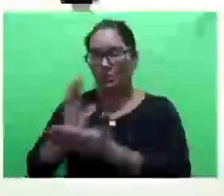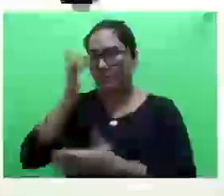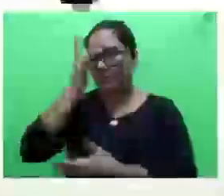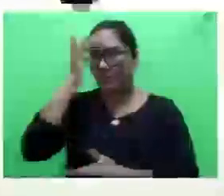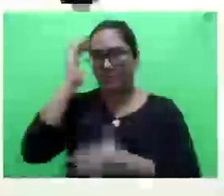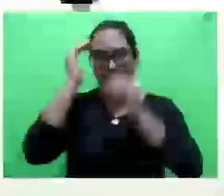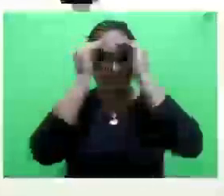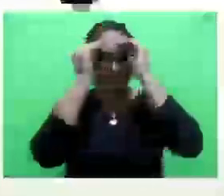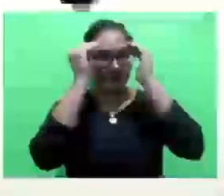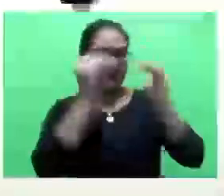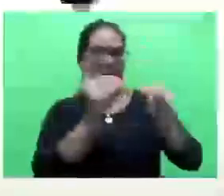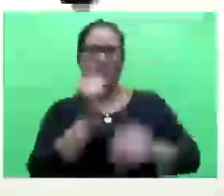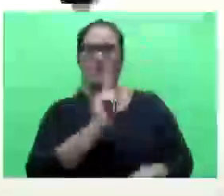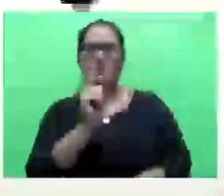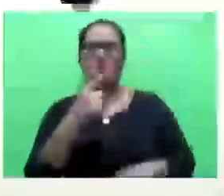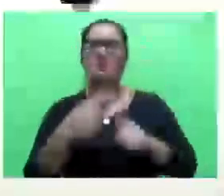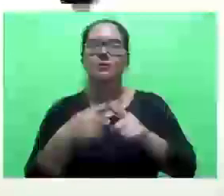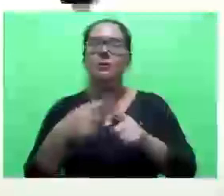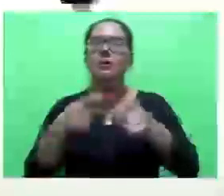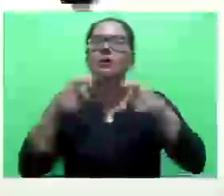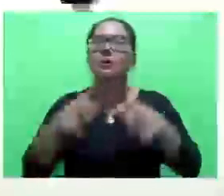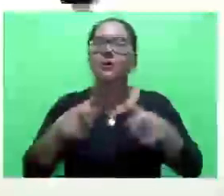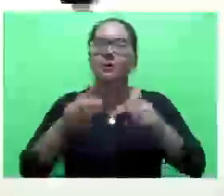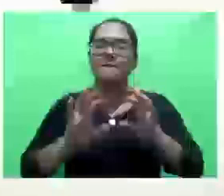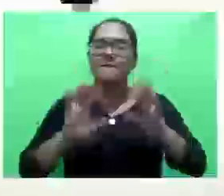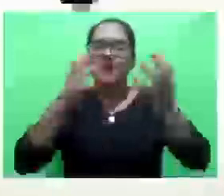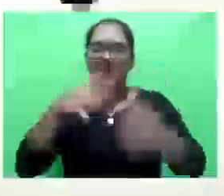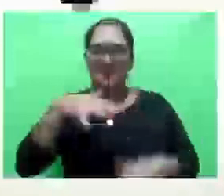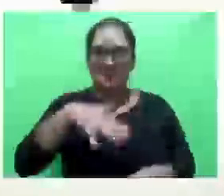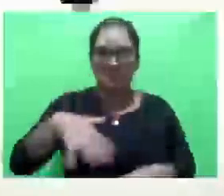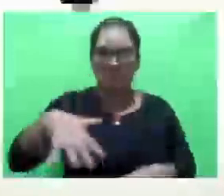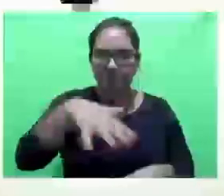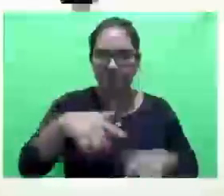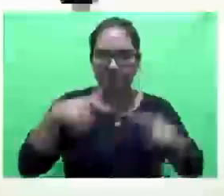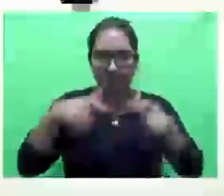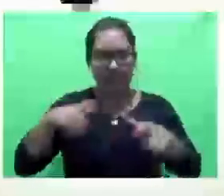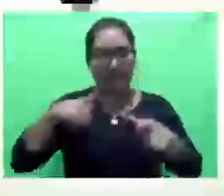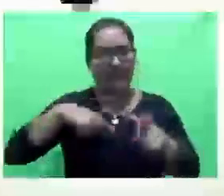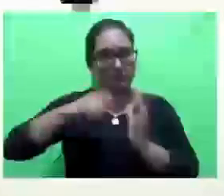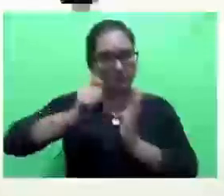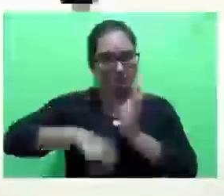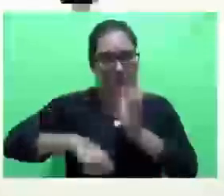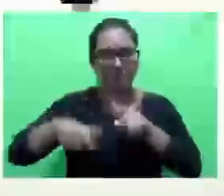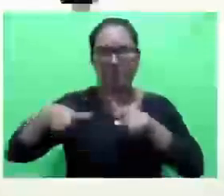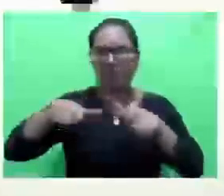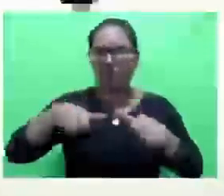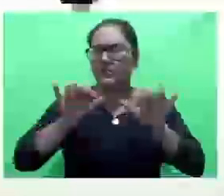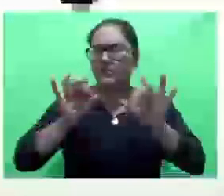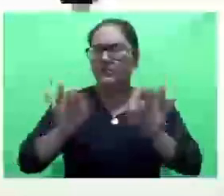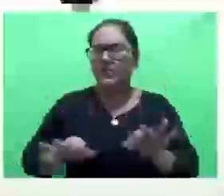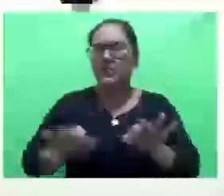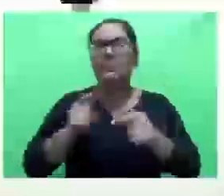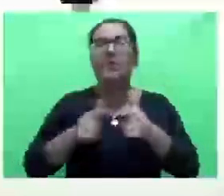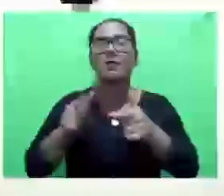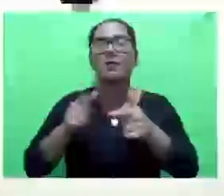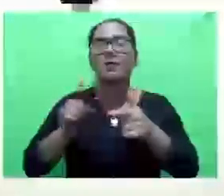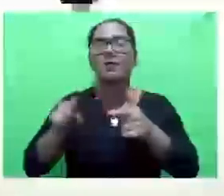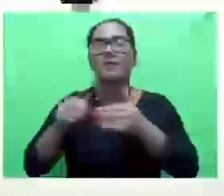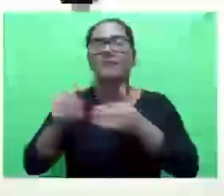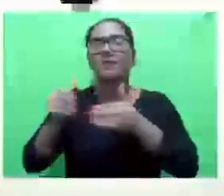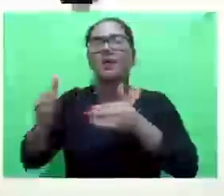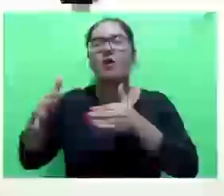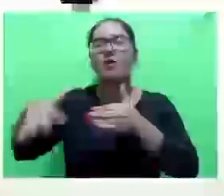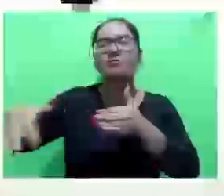respeitam, porque, onde estava ocorrendo a festa, estava com o vará, estava tudo certinho. O problema era fora da festa,